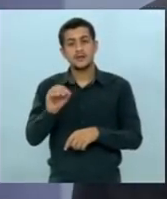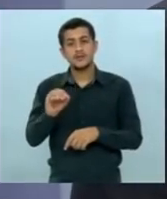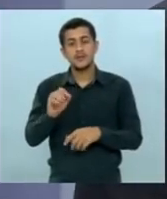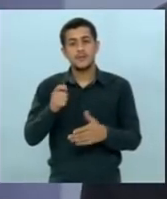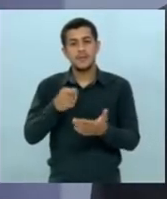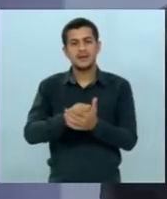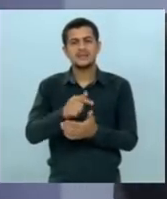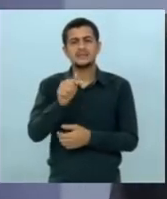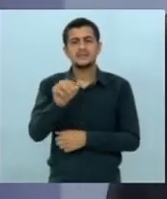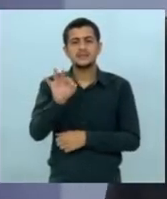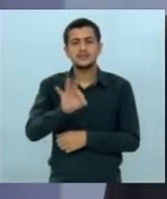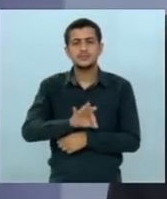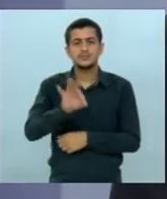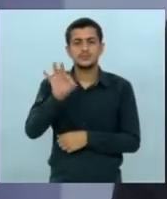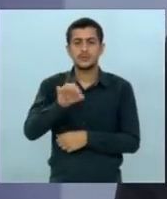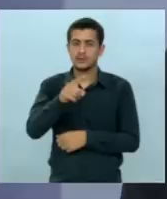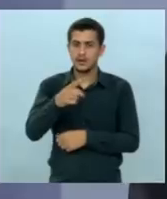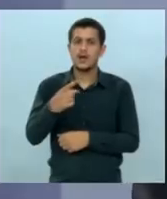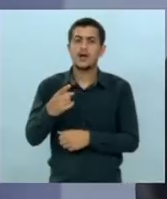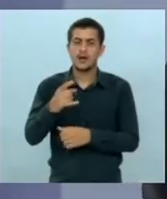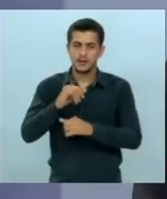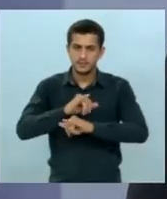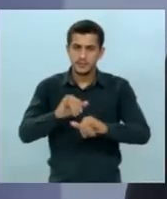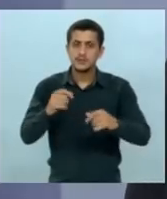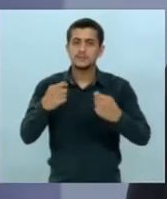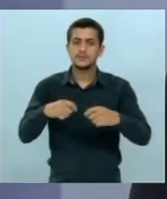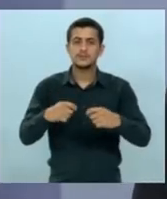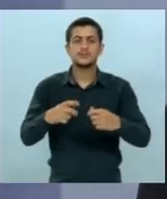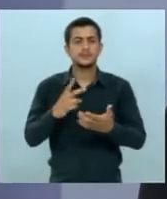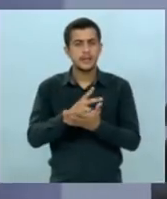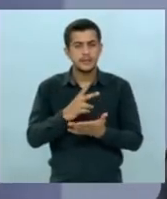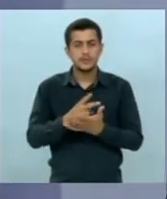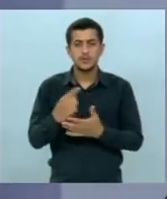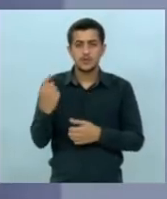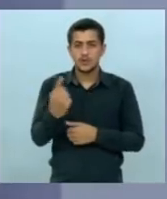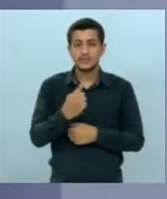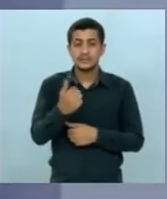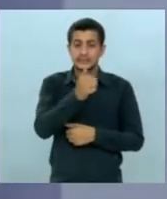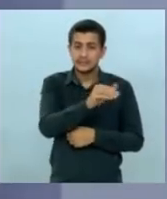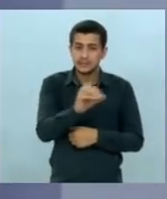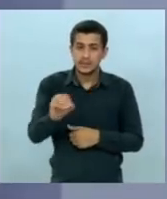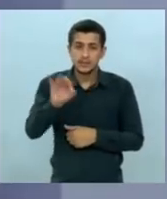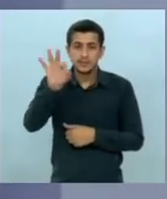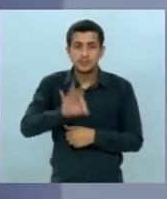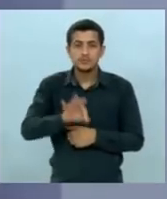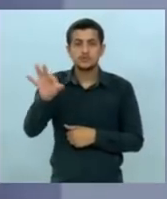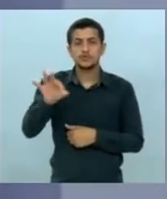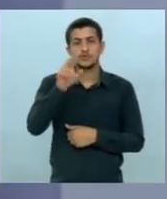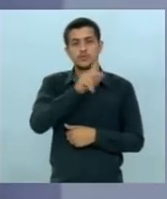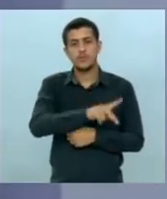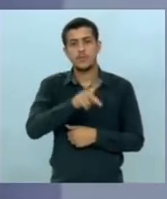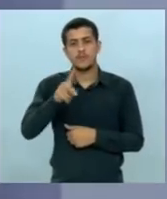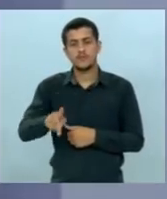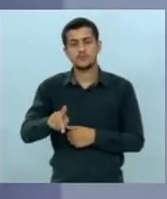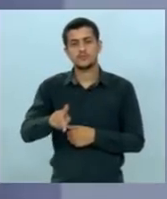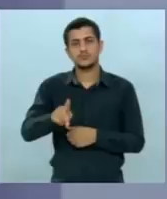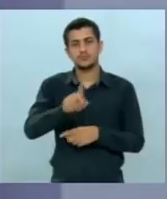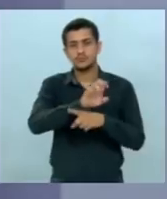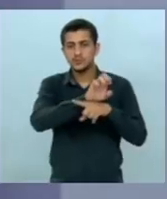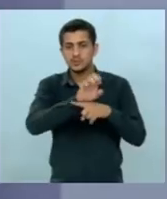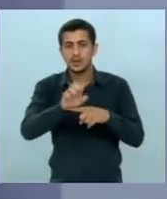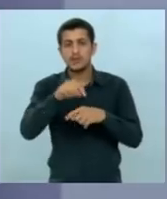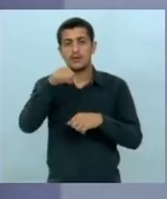para 7% se informe melhor nós já falamos tantas vezes nós pagamos para 100% dos professores da rede pública